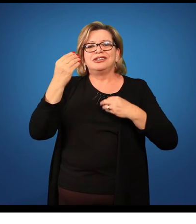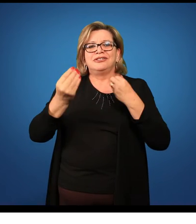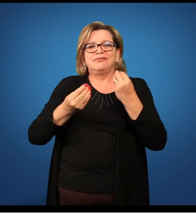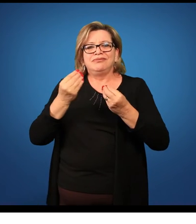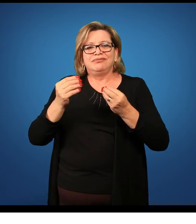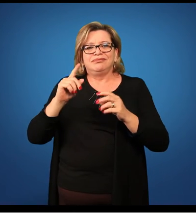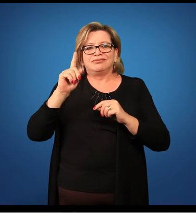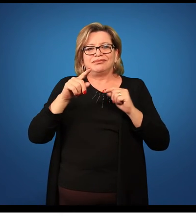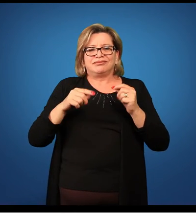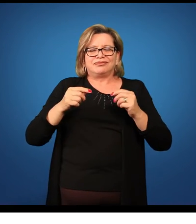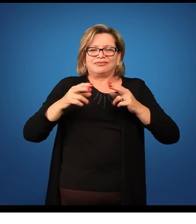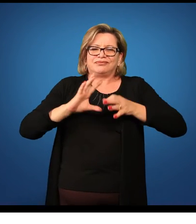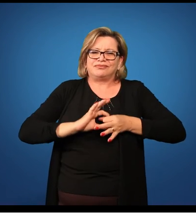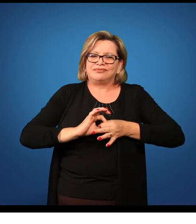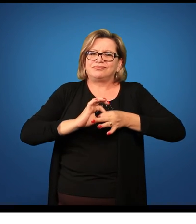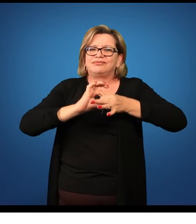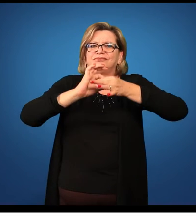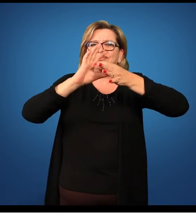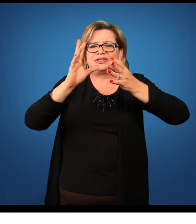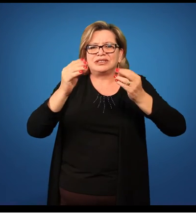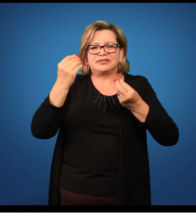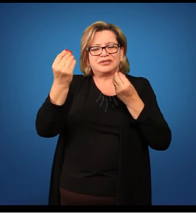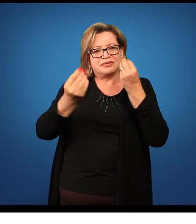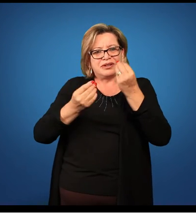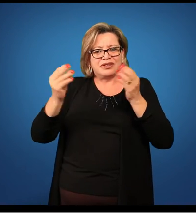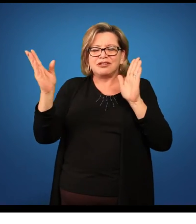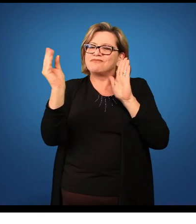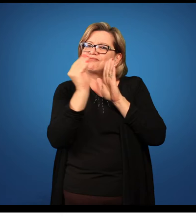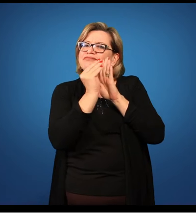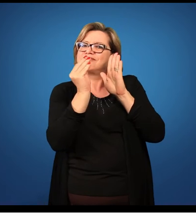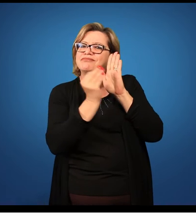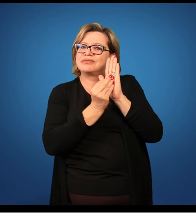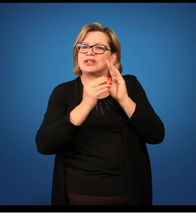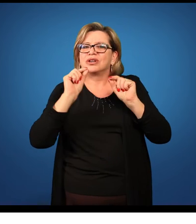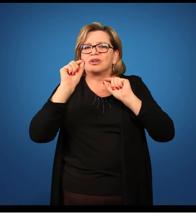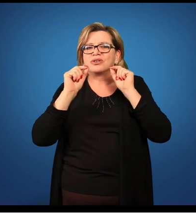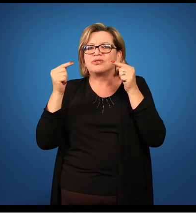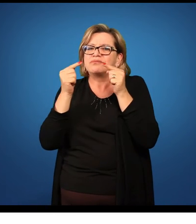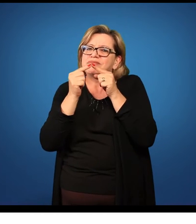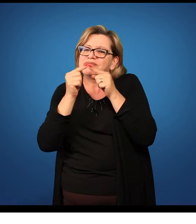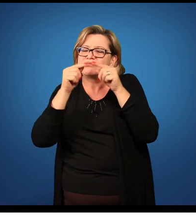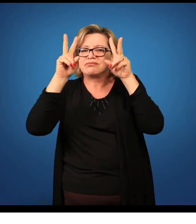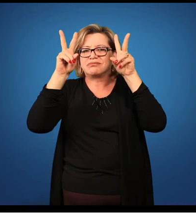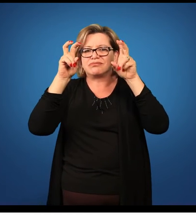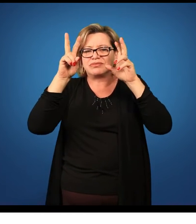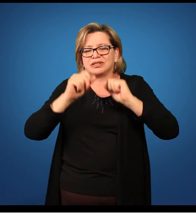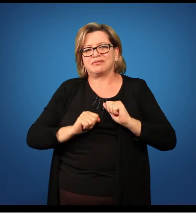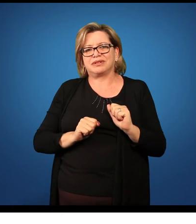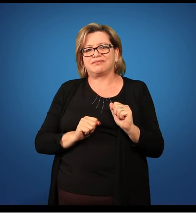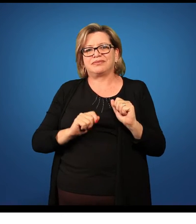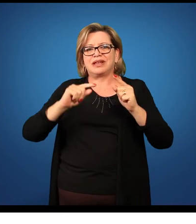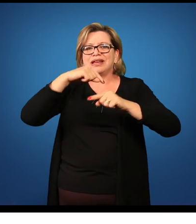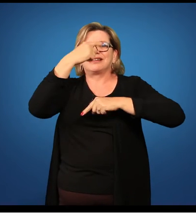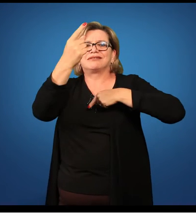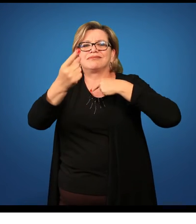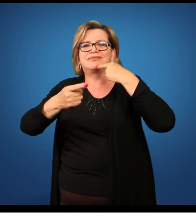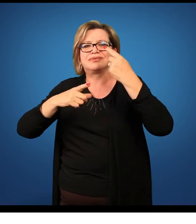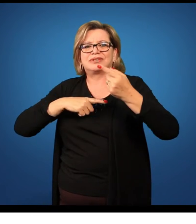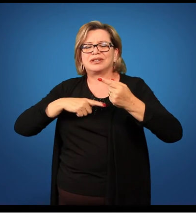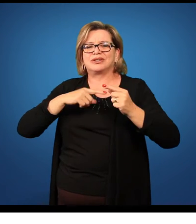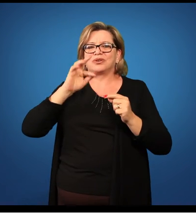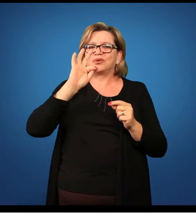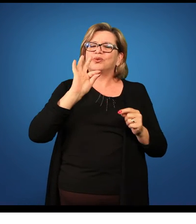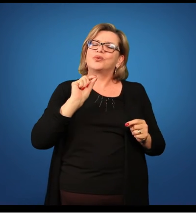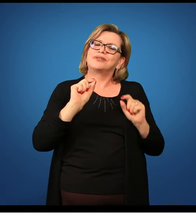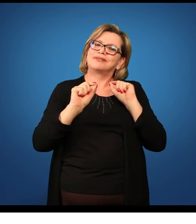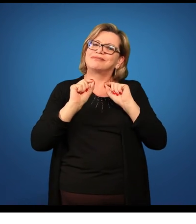à vontade de colocar de acordo com o tema trabalhado. Depois, vem a fixação